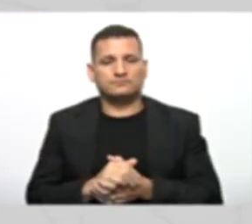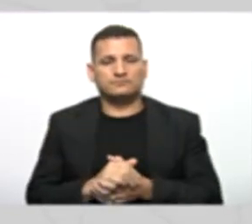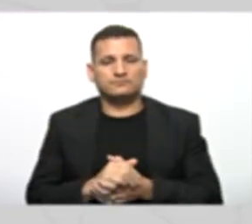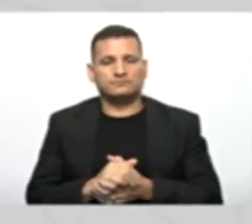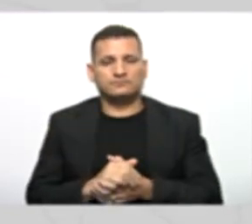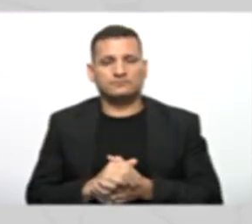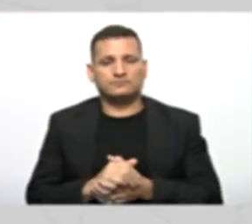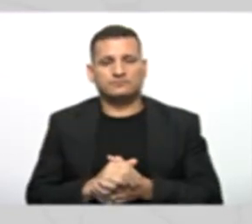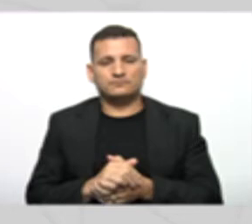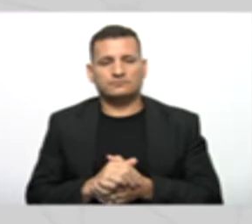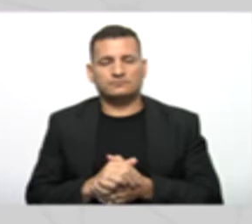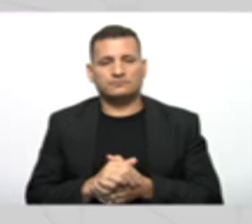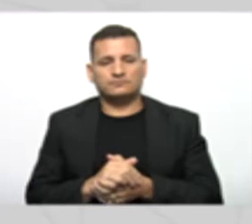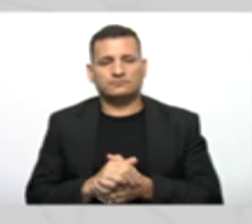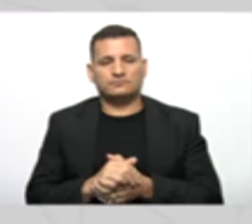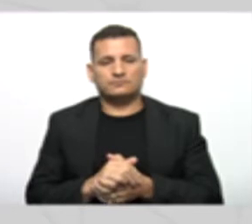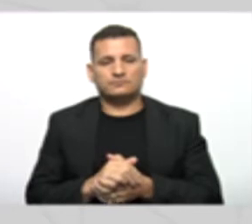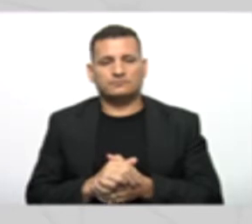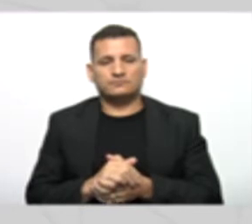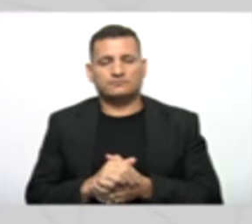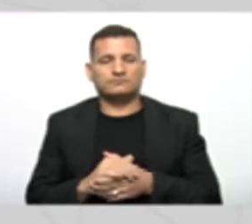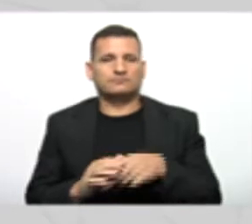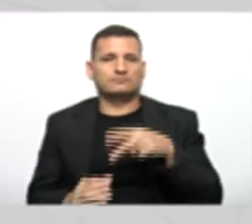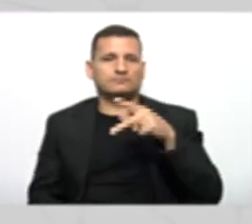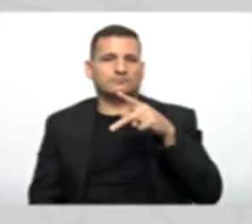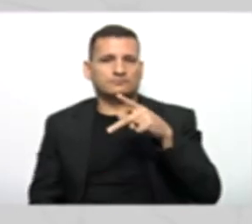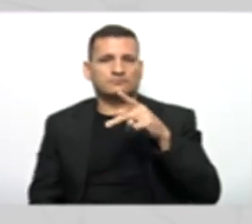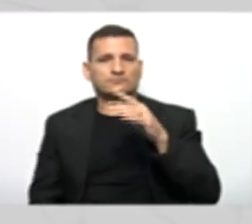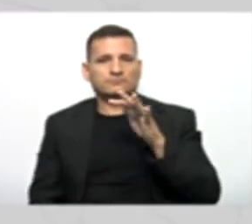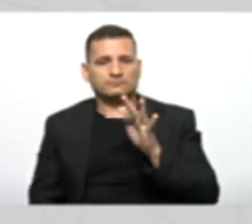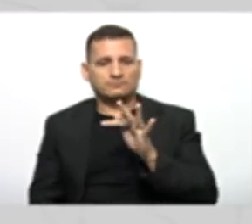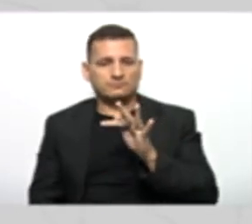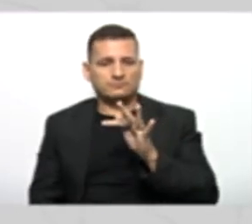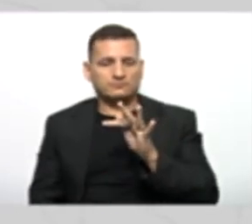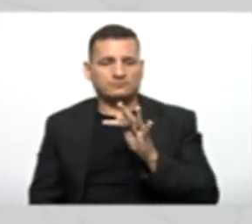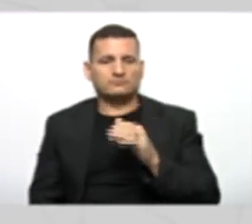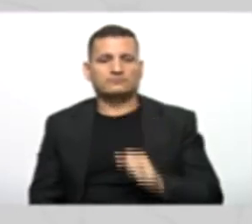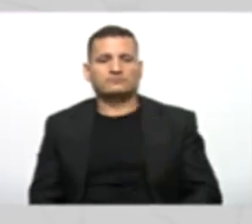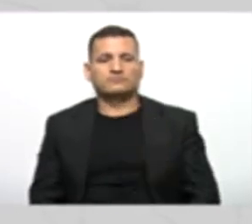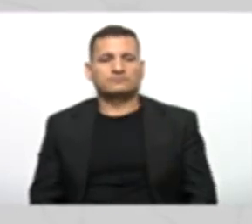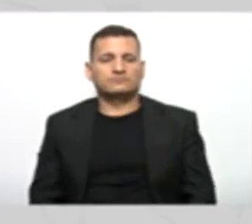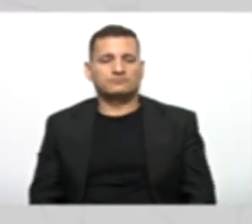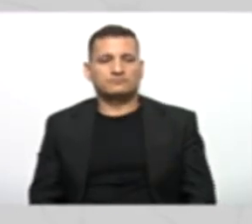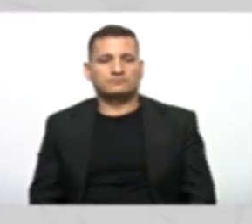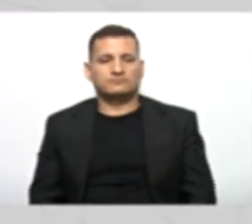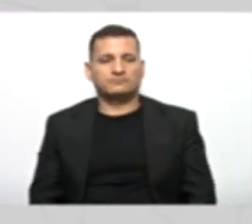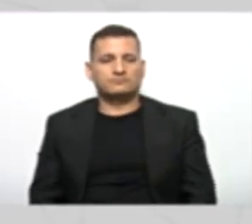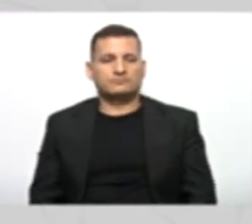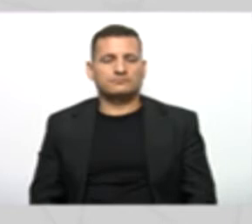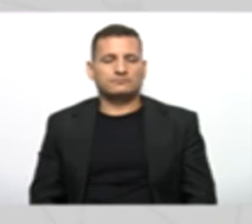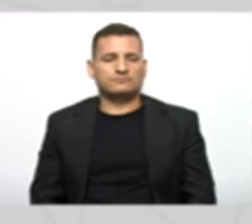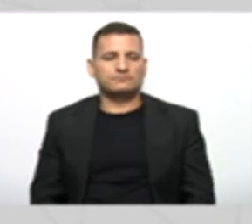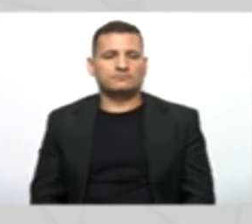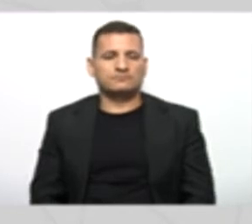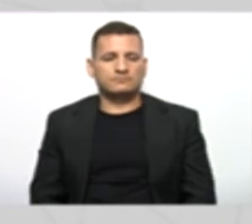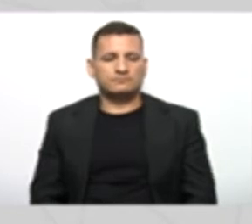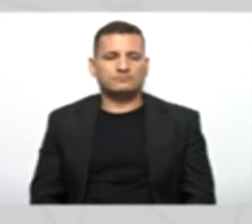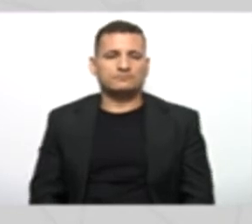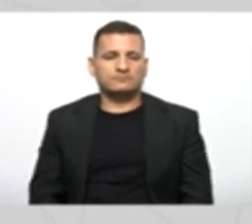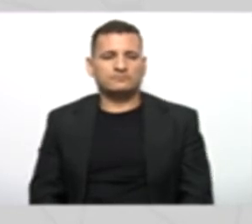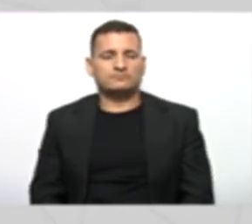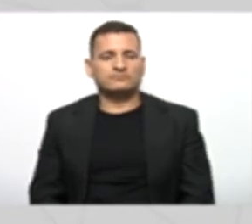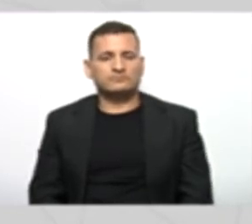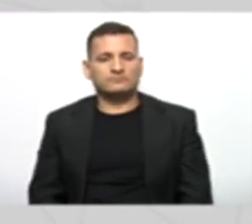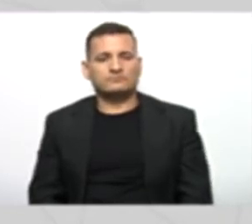Vamos criar aqui Aquele nome genérico PF De pessoa física E vamos dizer Que esse nosso objeto genérico Vai ter as